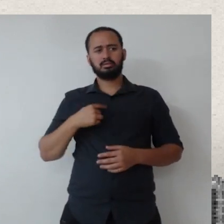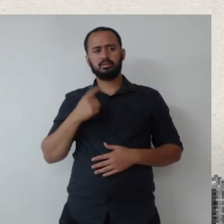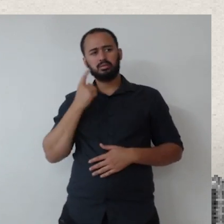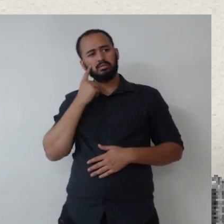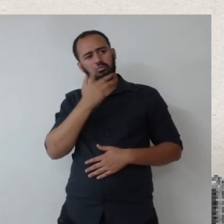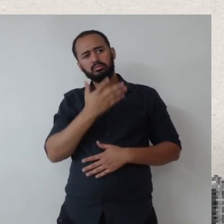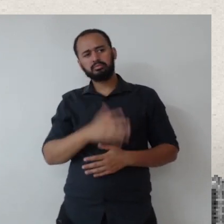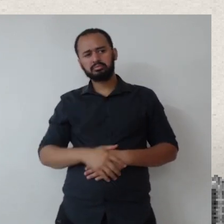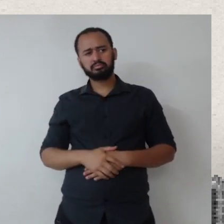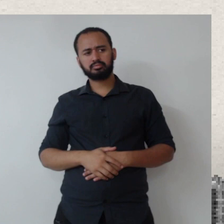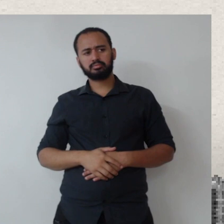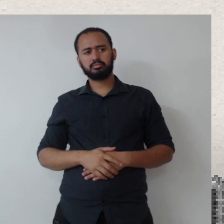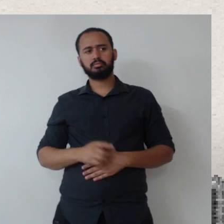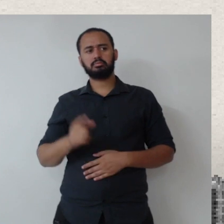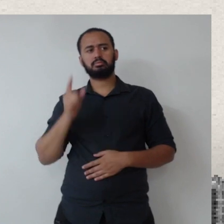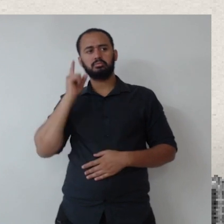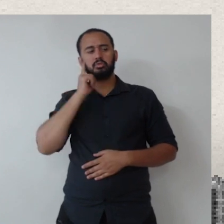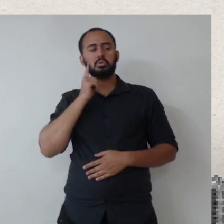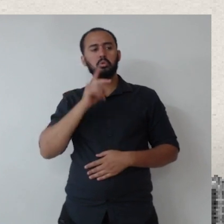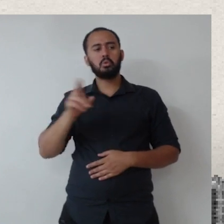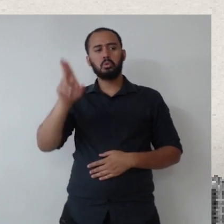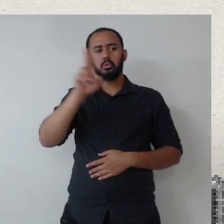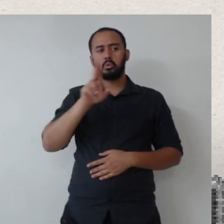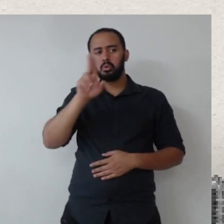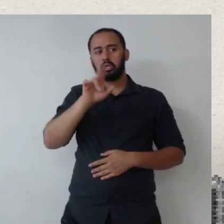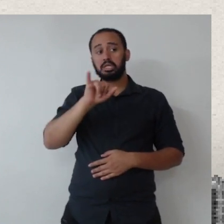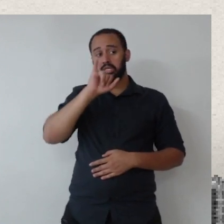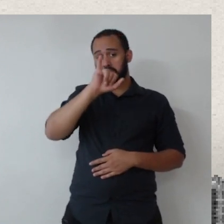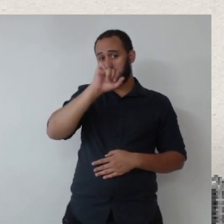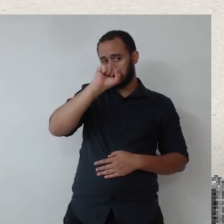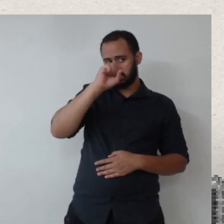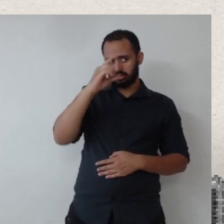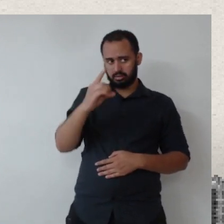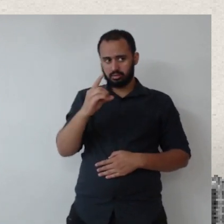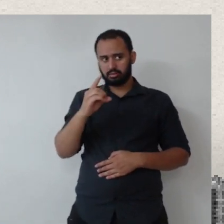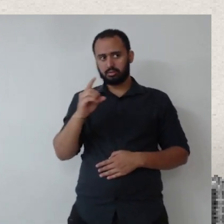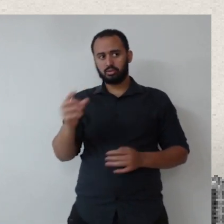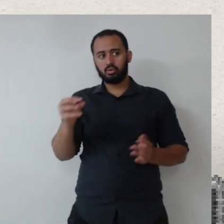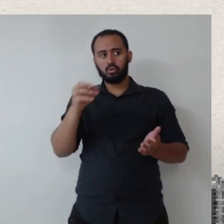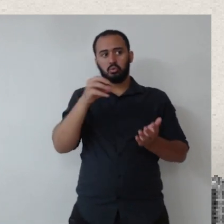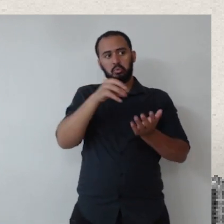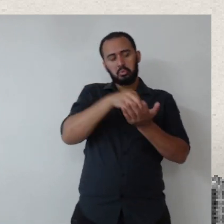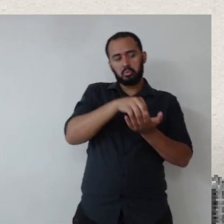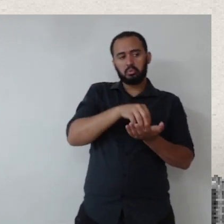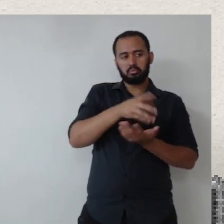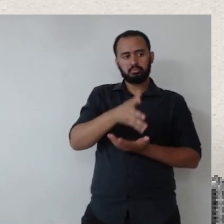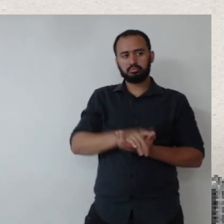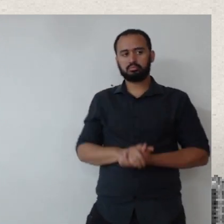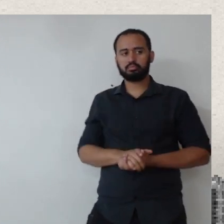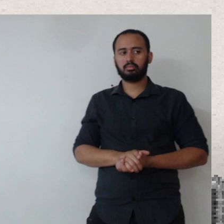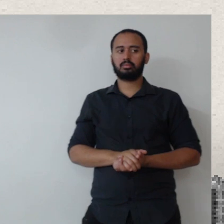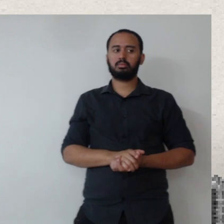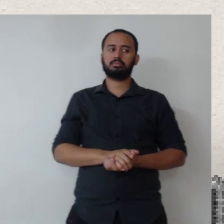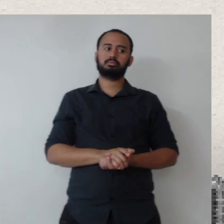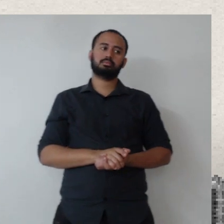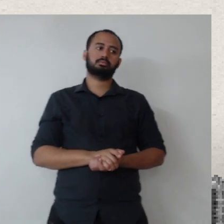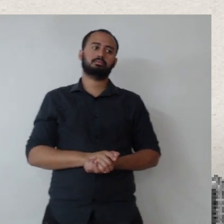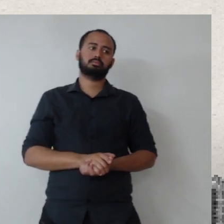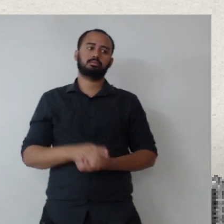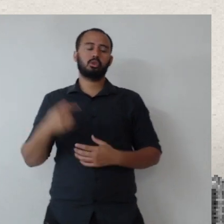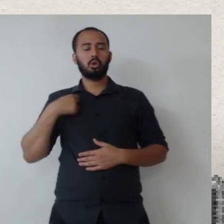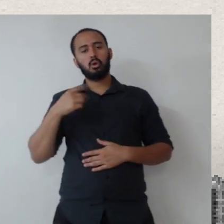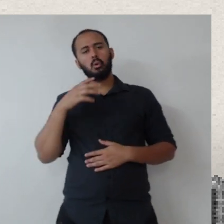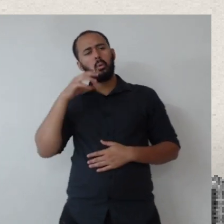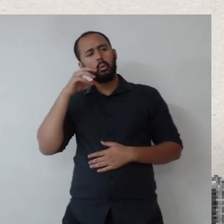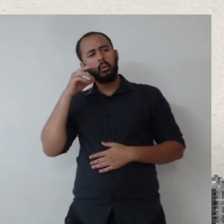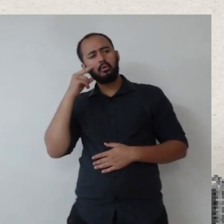a prefeitura de Minas, no caso. Eles utilizaram o termo ESG mesmo, dentro do guia de integridade deles. É um outro exemplo que